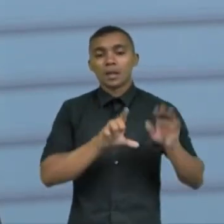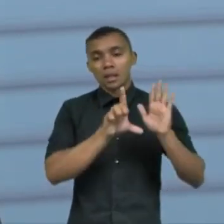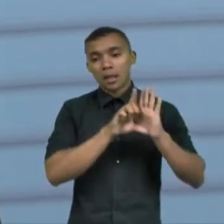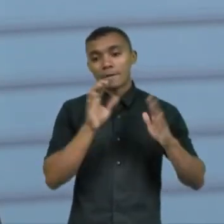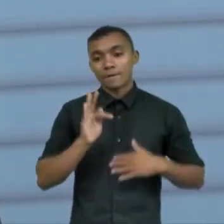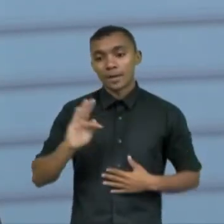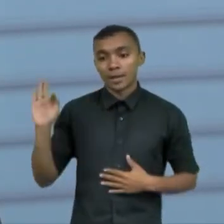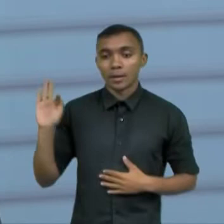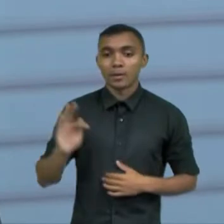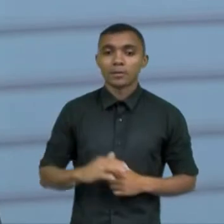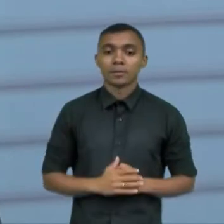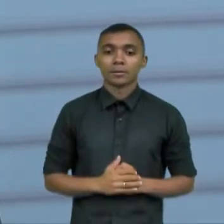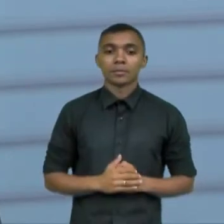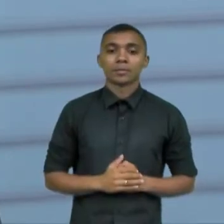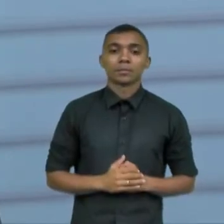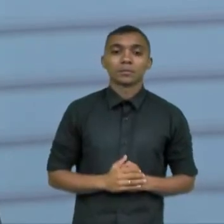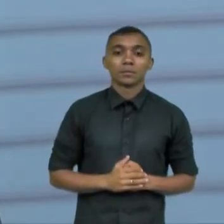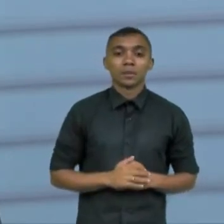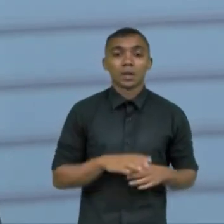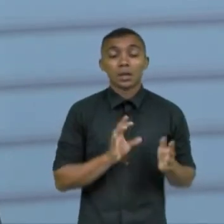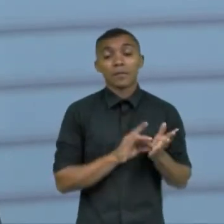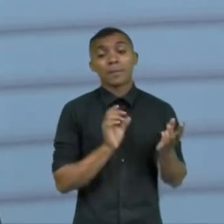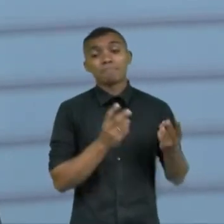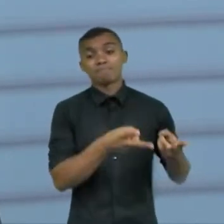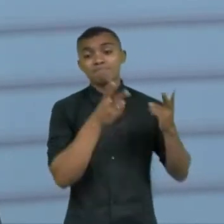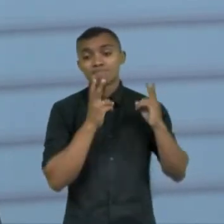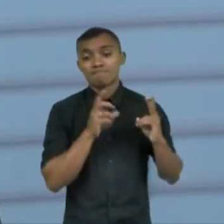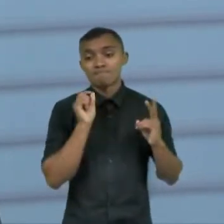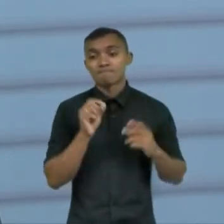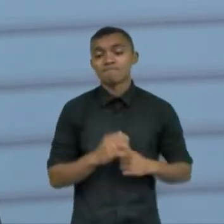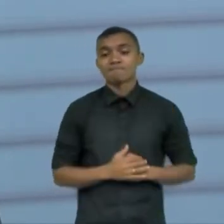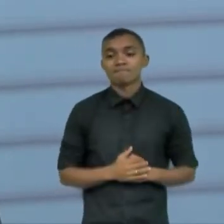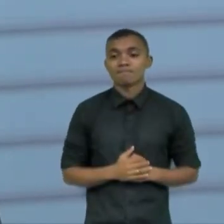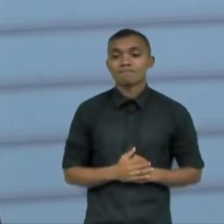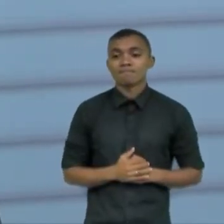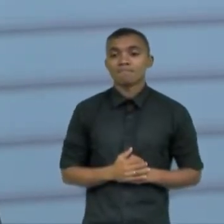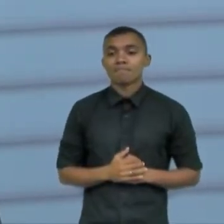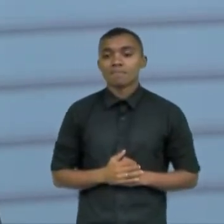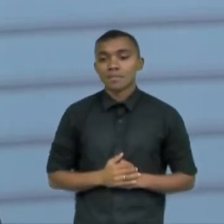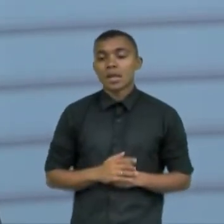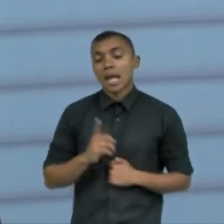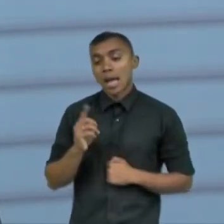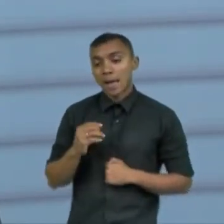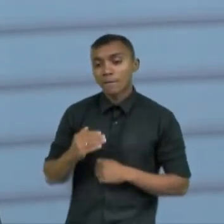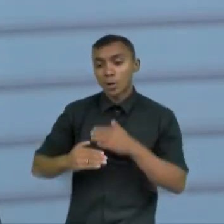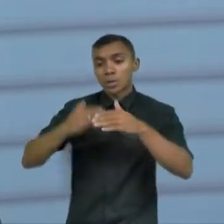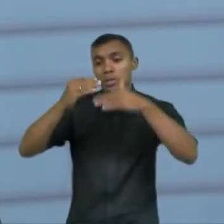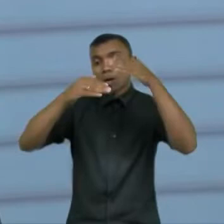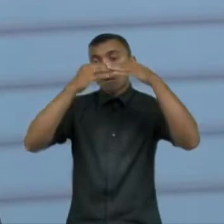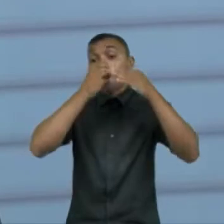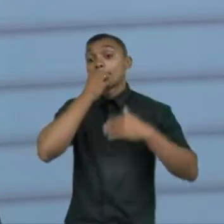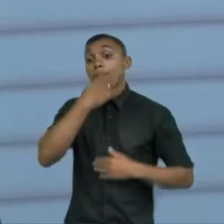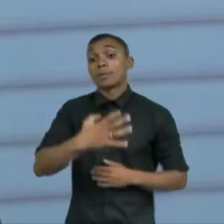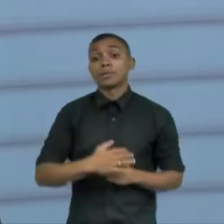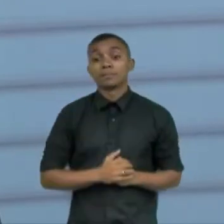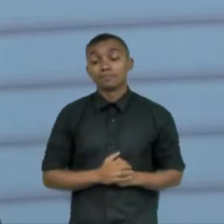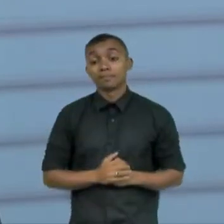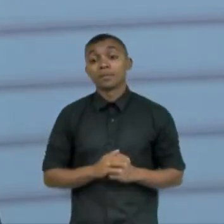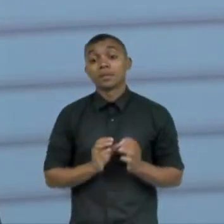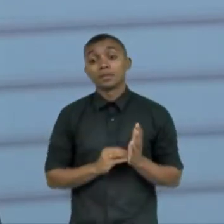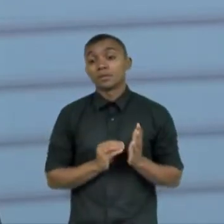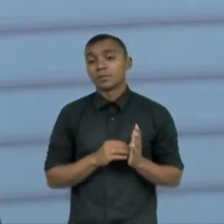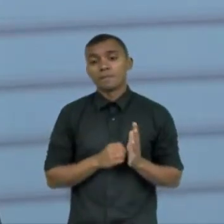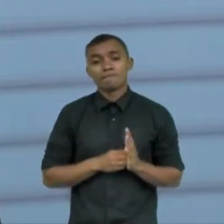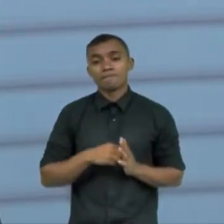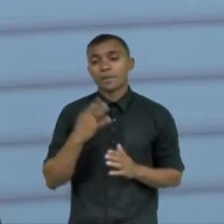mas assim o que eu vejo de uma forma geral é assim é uma evolução positiva mas a gente ainda tem muito que caminhar